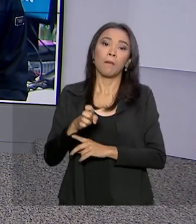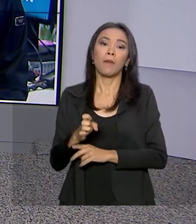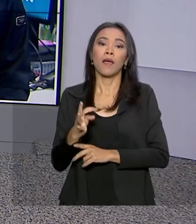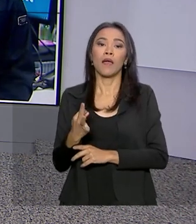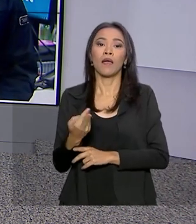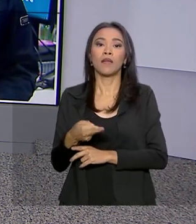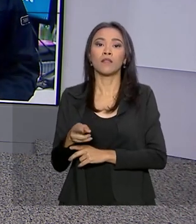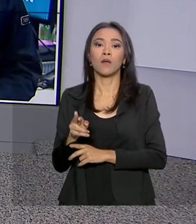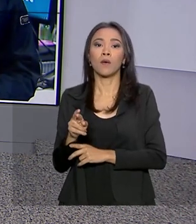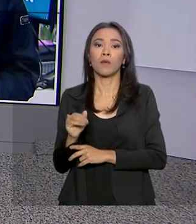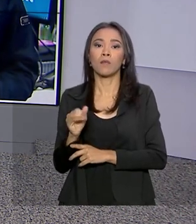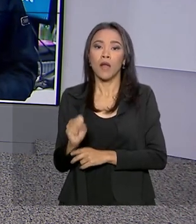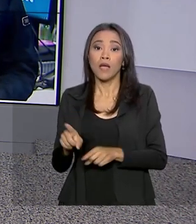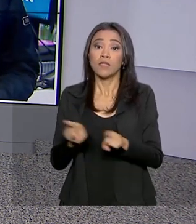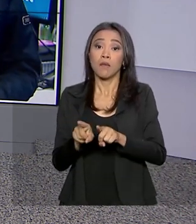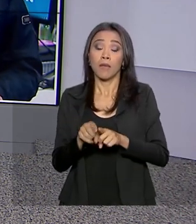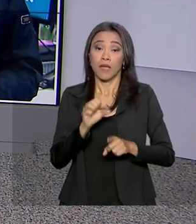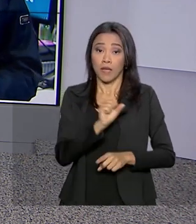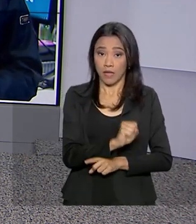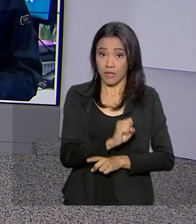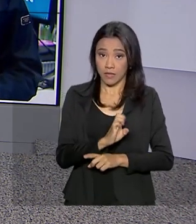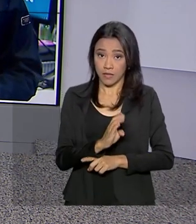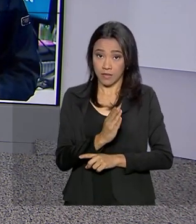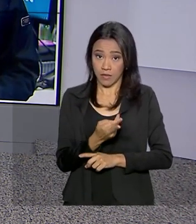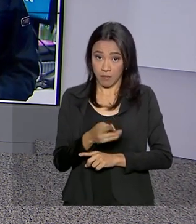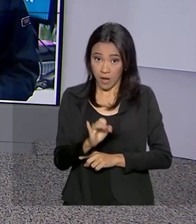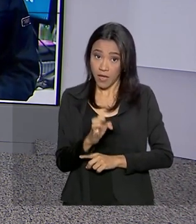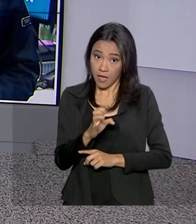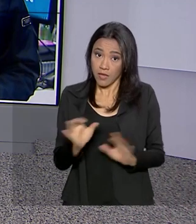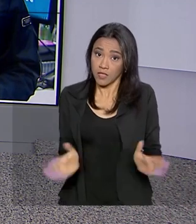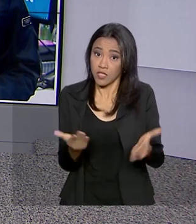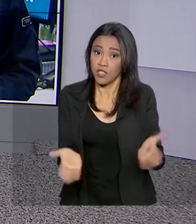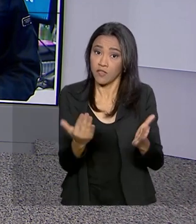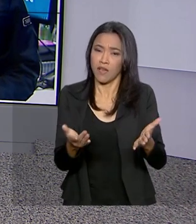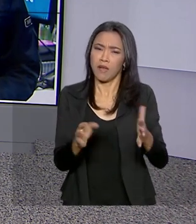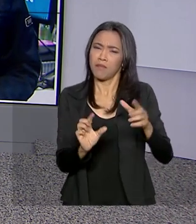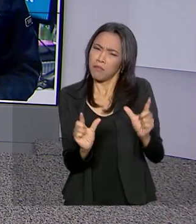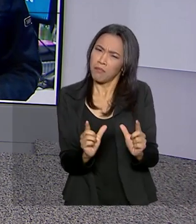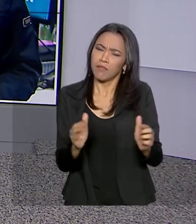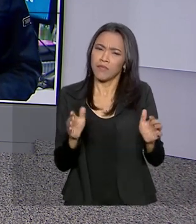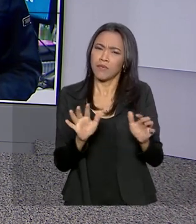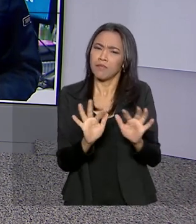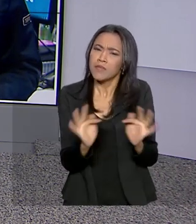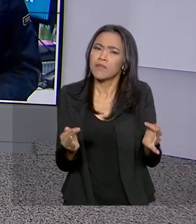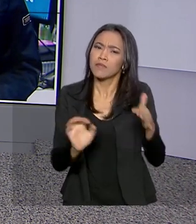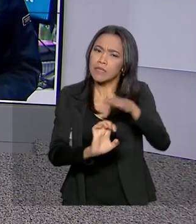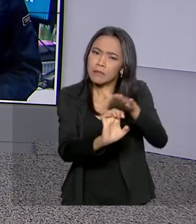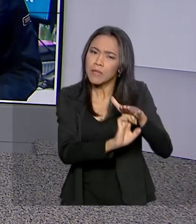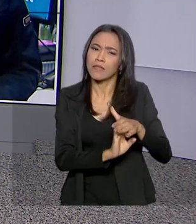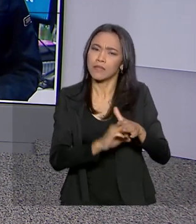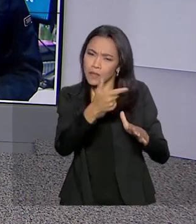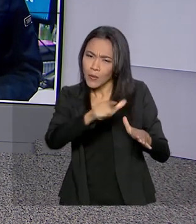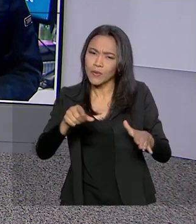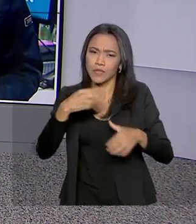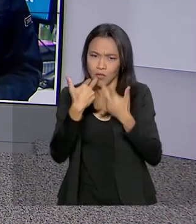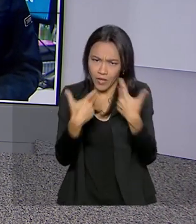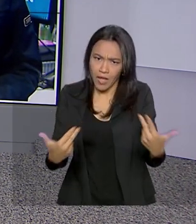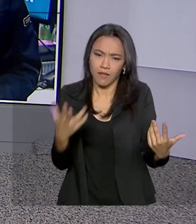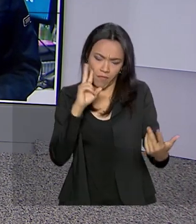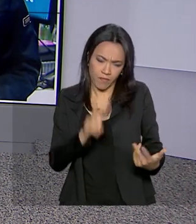incentivar startups e pequenas empresas inovadoras. Vamos até São Paulo. Ricardo Ferraz traz as informações para a gente. Bom dia, Ricardo.